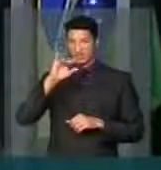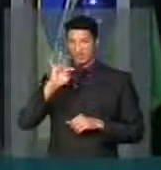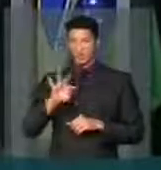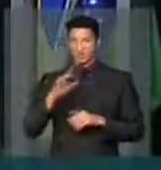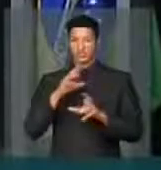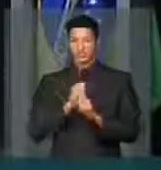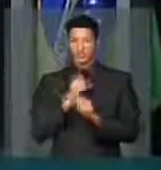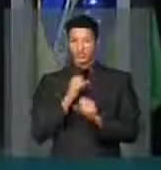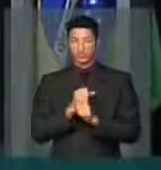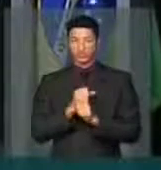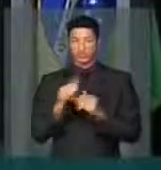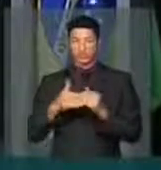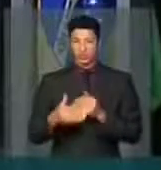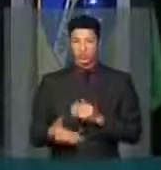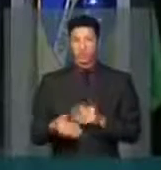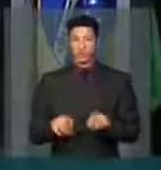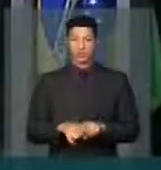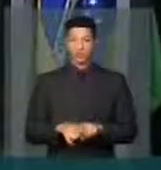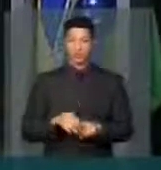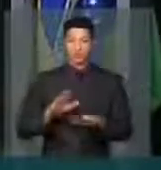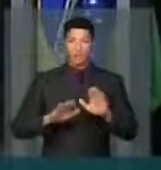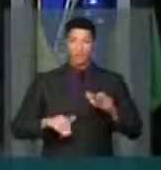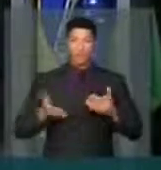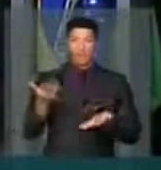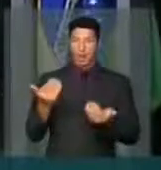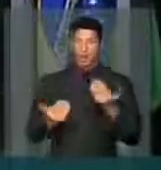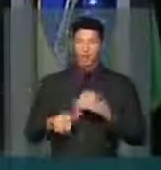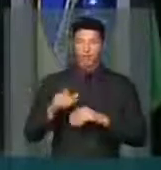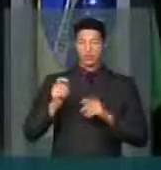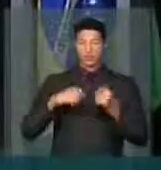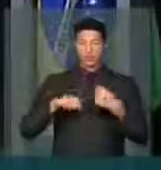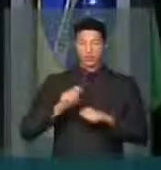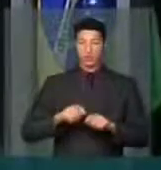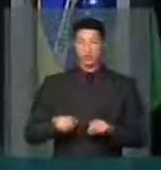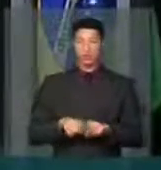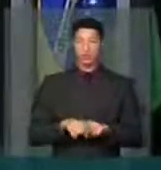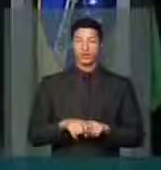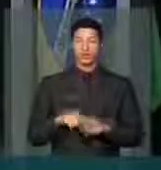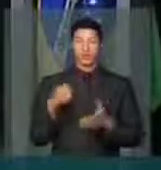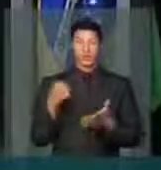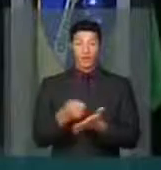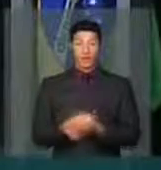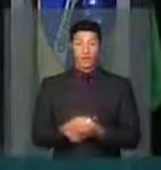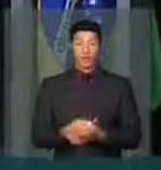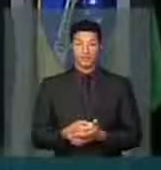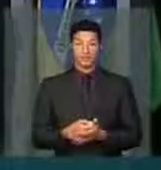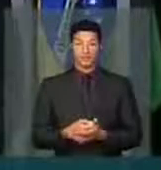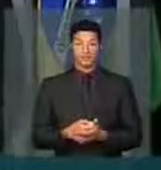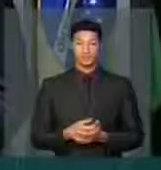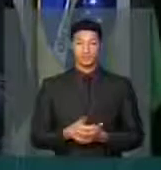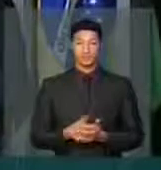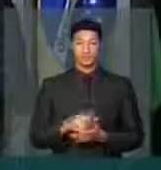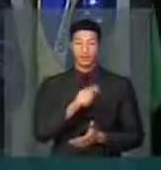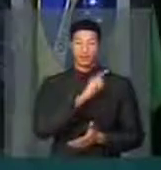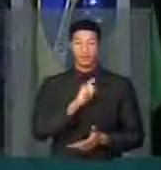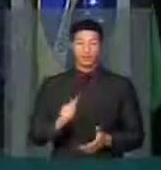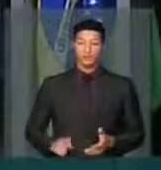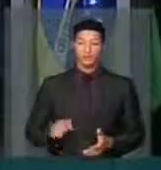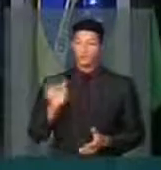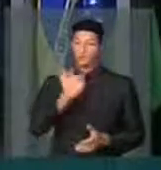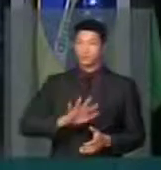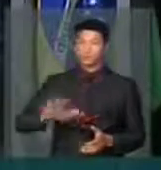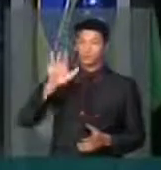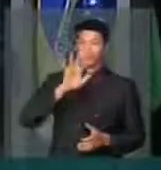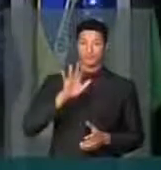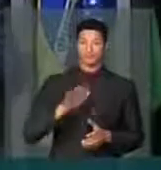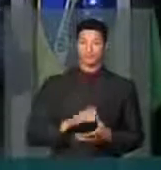correntes, da balança comercial, da balança de pagamentos. O governo federal